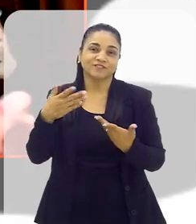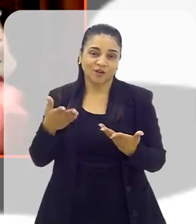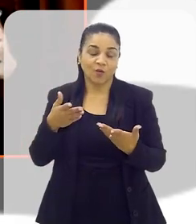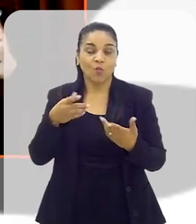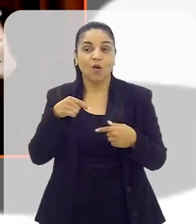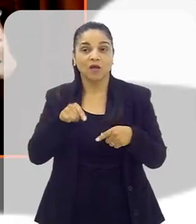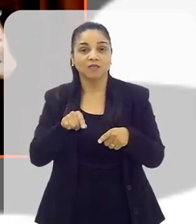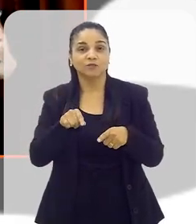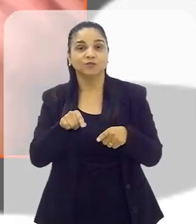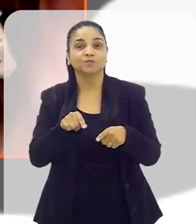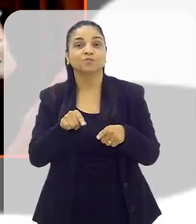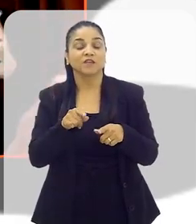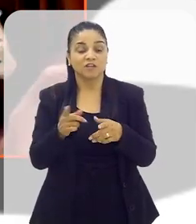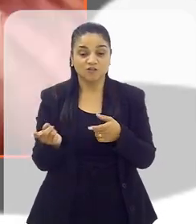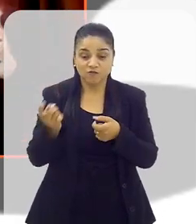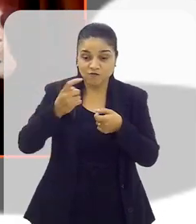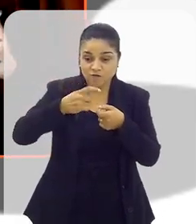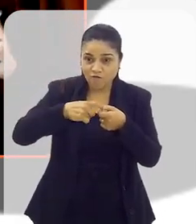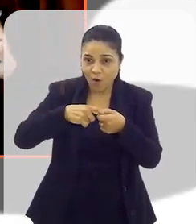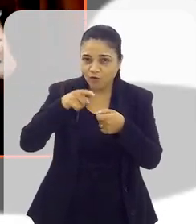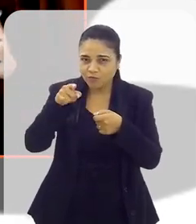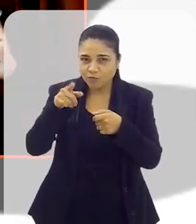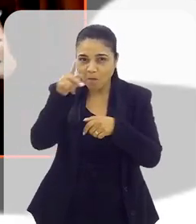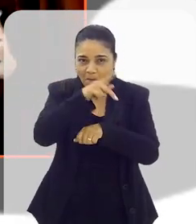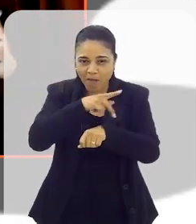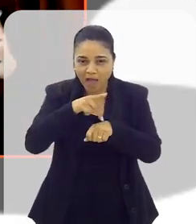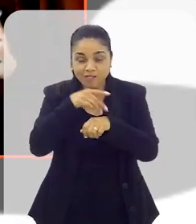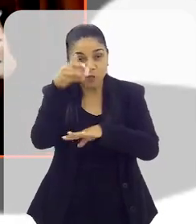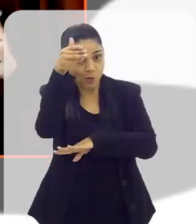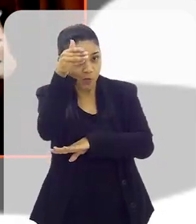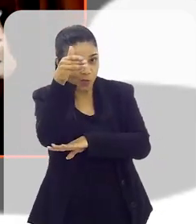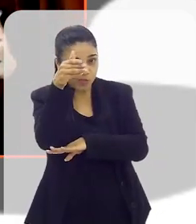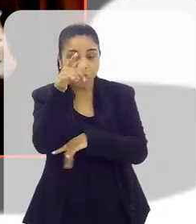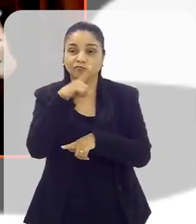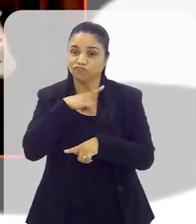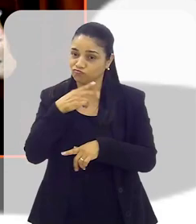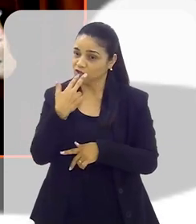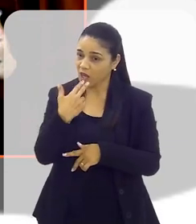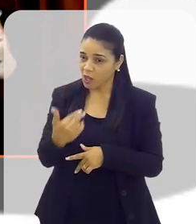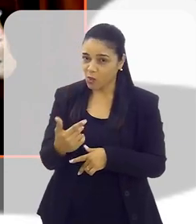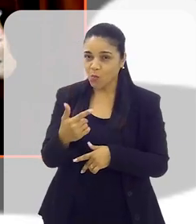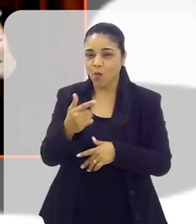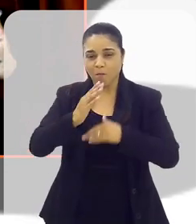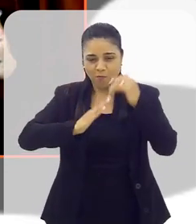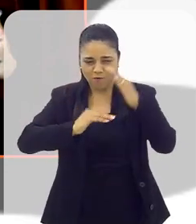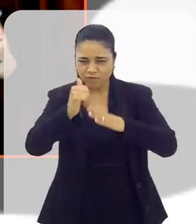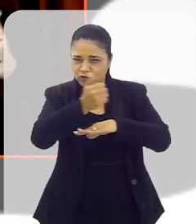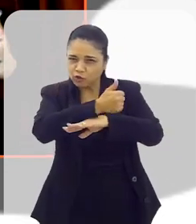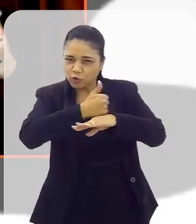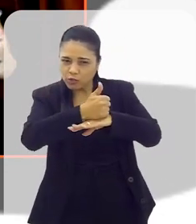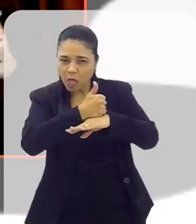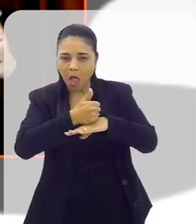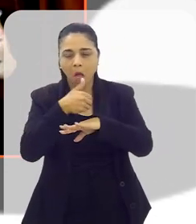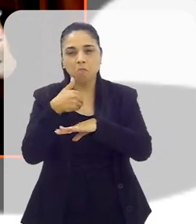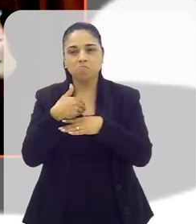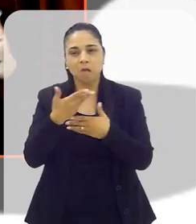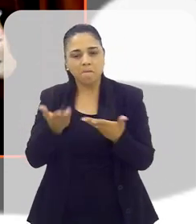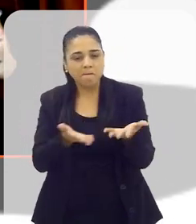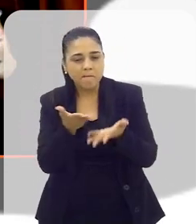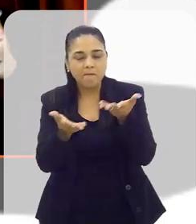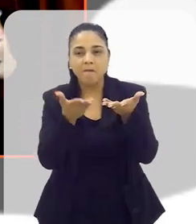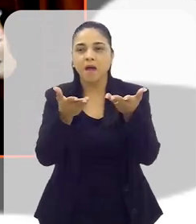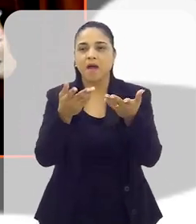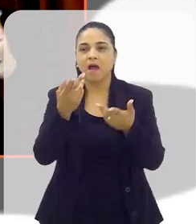do turismo. Então, quando eles voltam lá para o país de origem, vão dizer, poxa, tá vendo? Eu fiquei nesse hotel, eles falavam espanhol, eu fui no restaurante, eles falavam